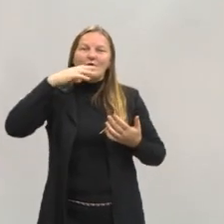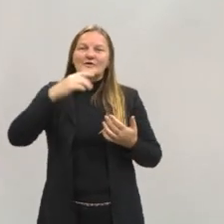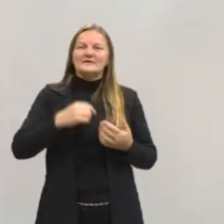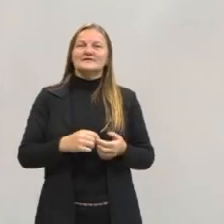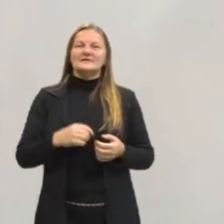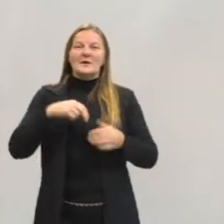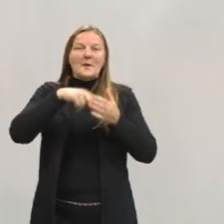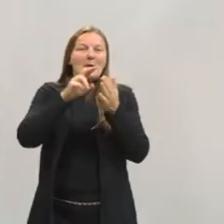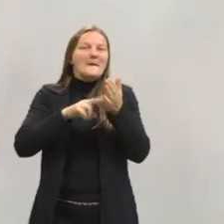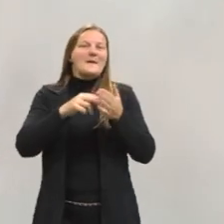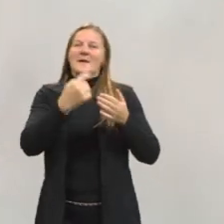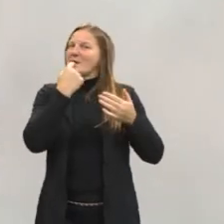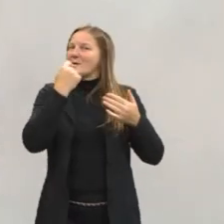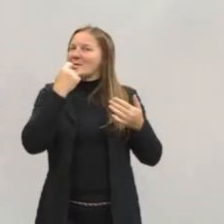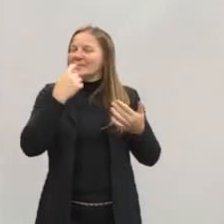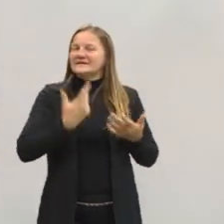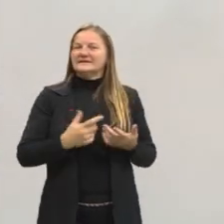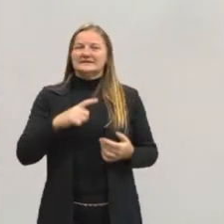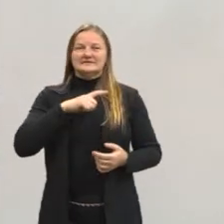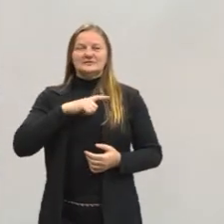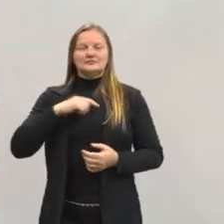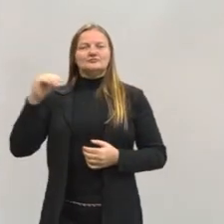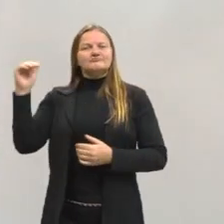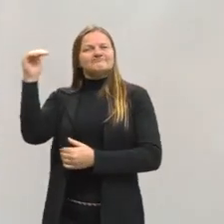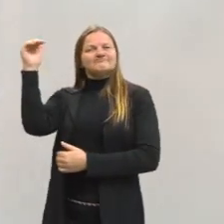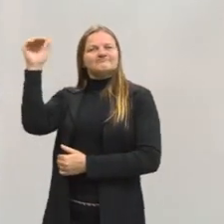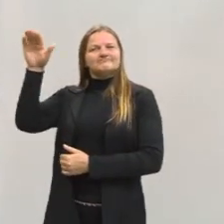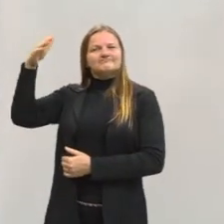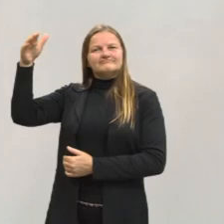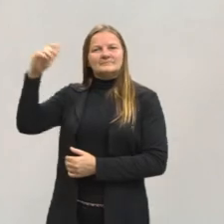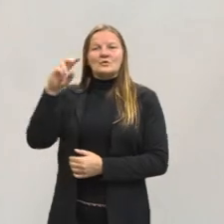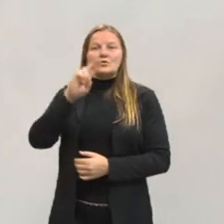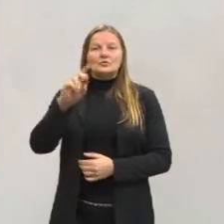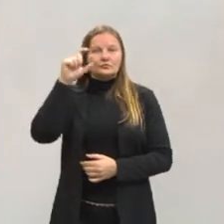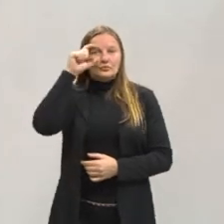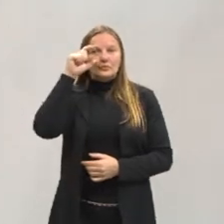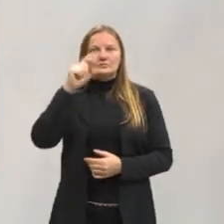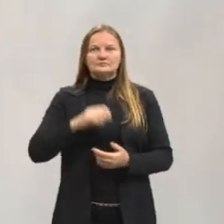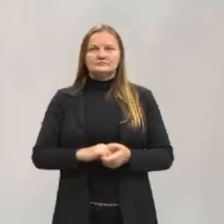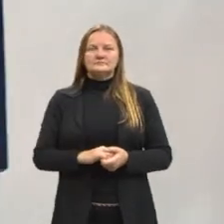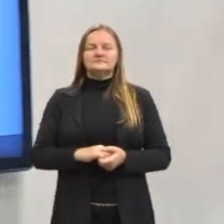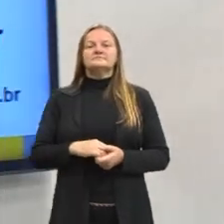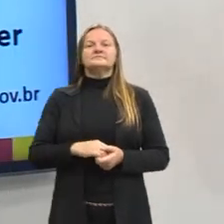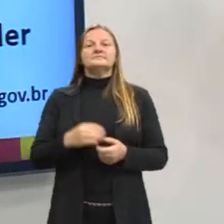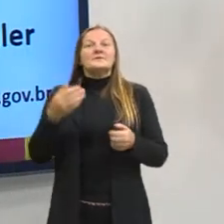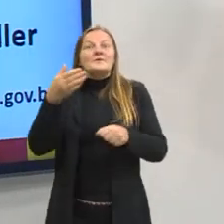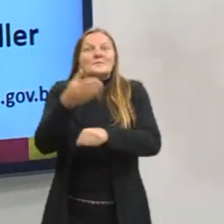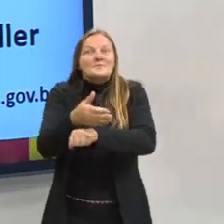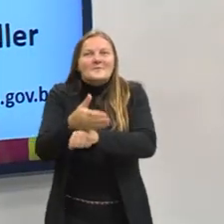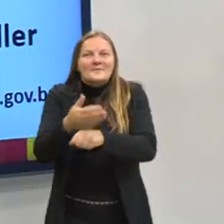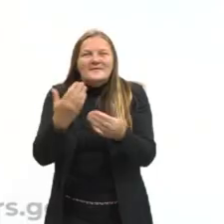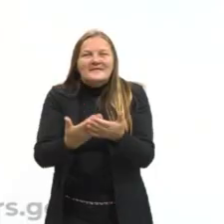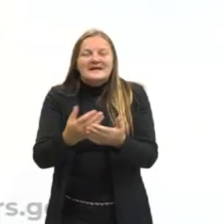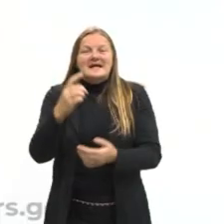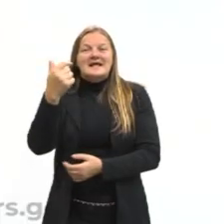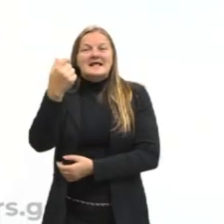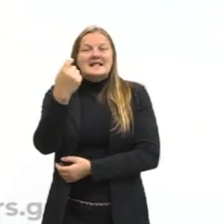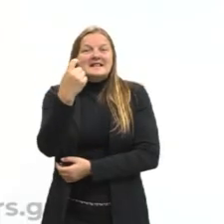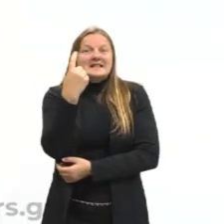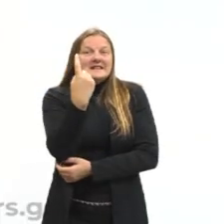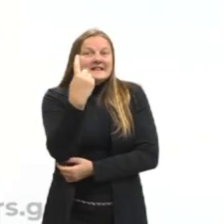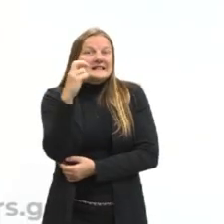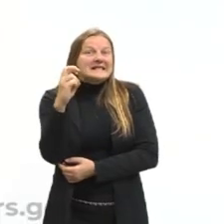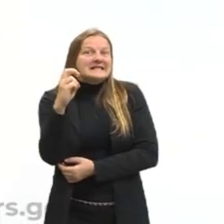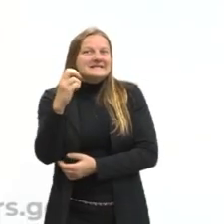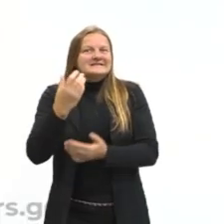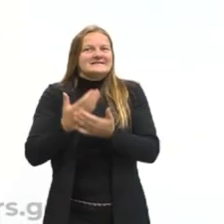pintados de vermelho, tenho estatura média, uso óculos. Estou aqui, então, para a nossa décima quinta